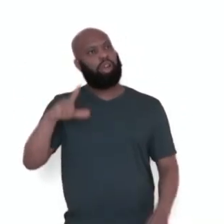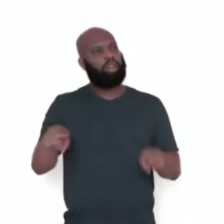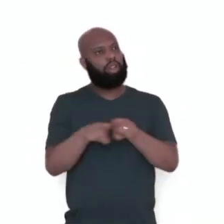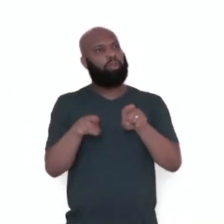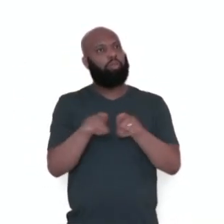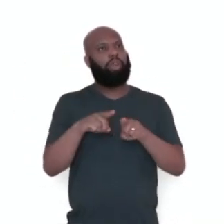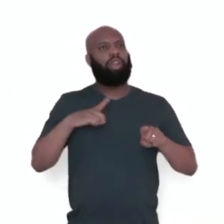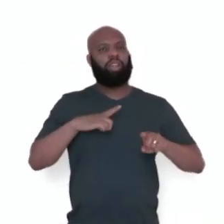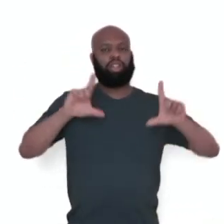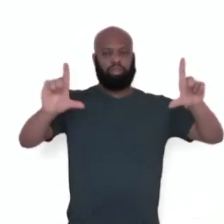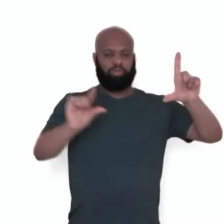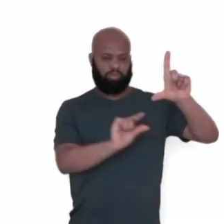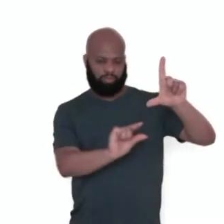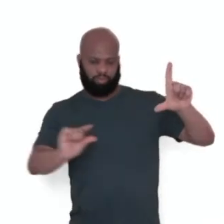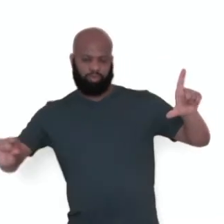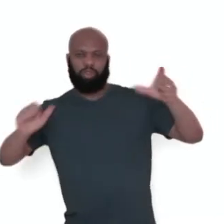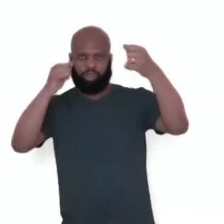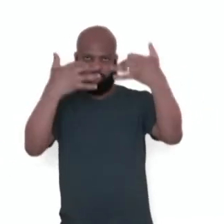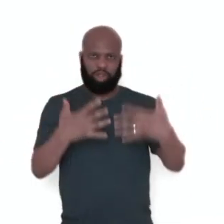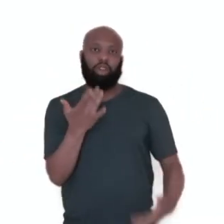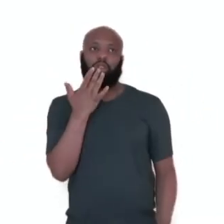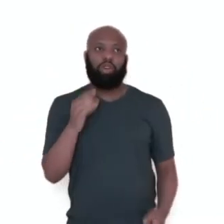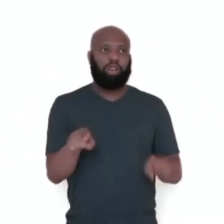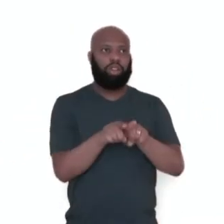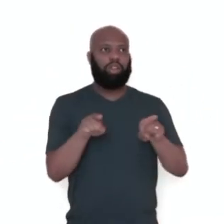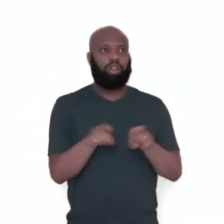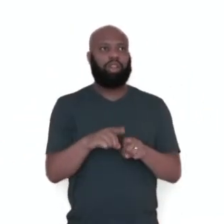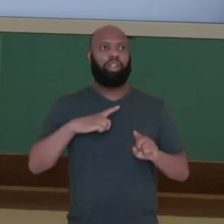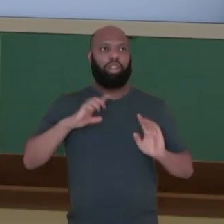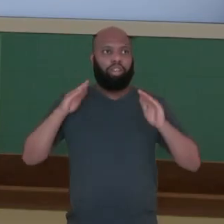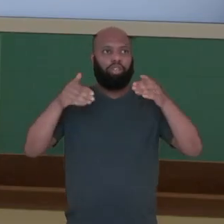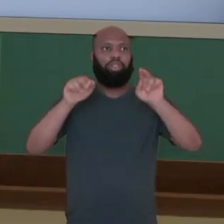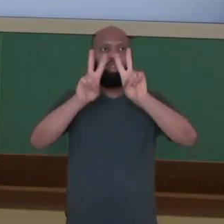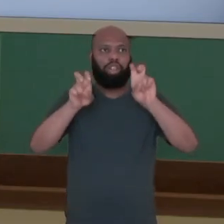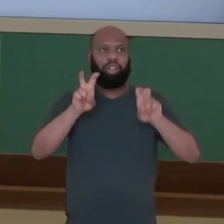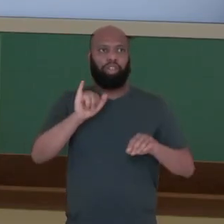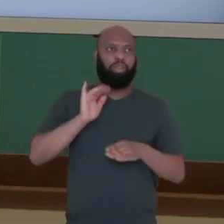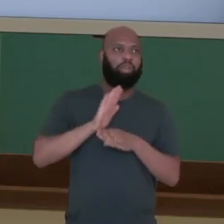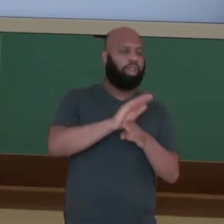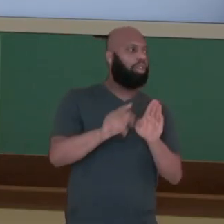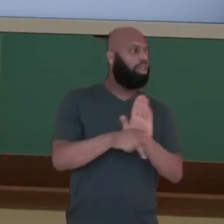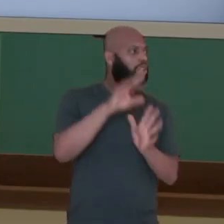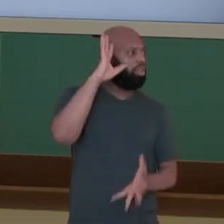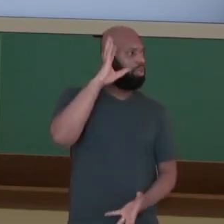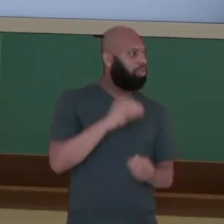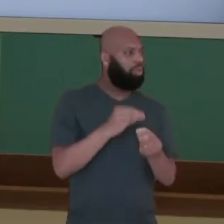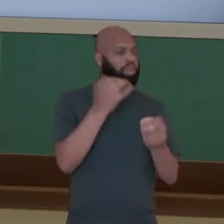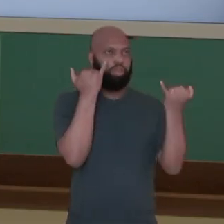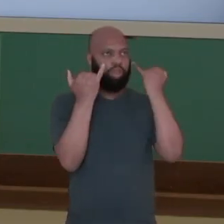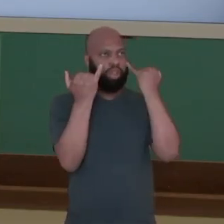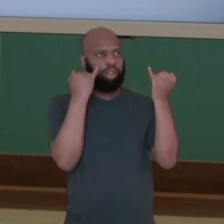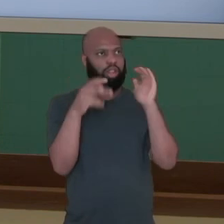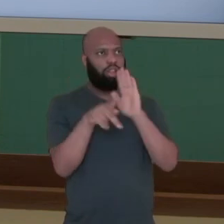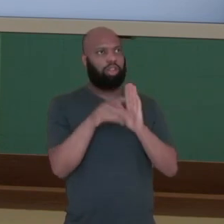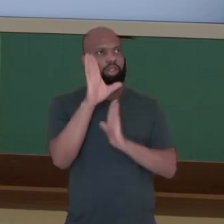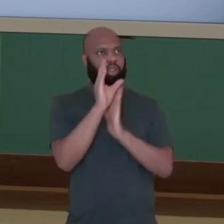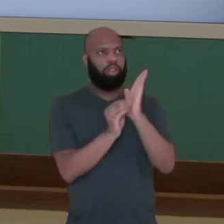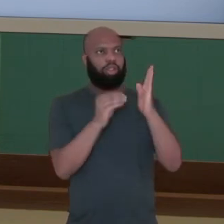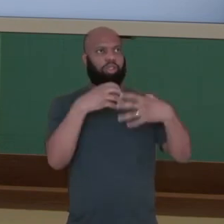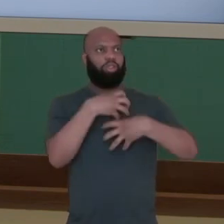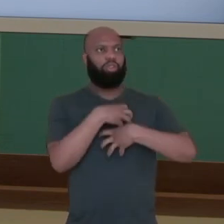legendas, cores. O foco ocorre em um tema e auxiliam a interpretação de dados de um conteúdo